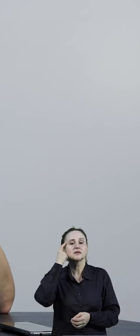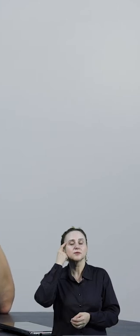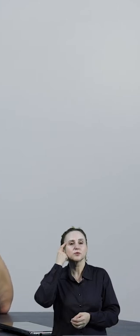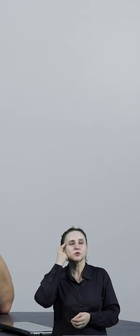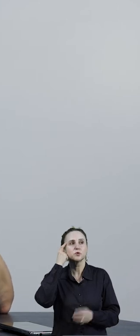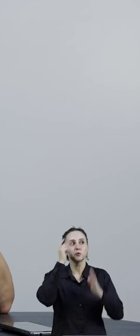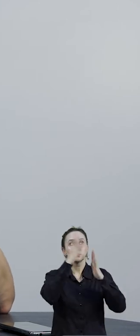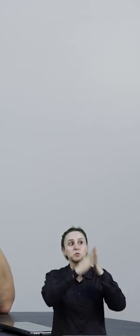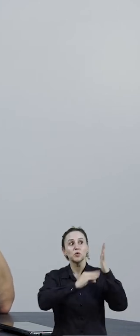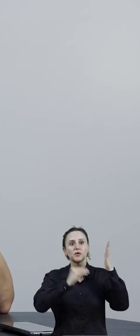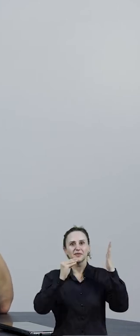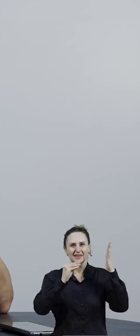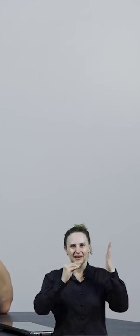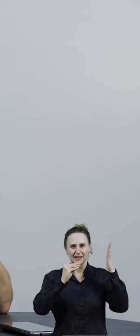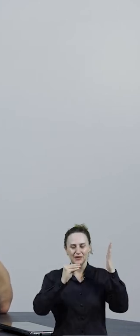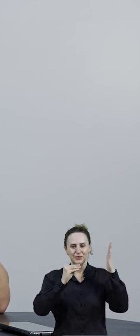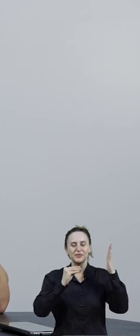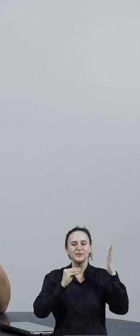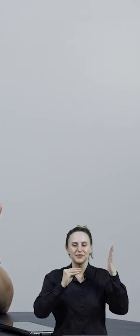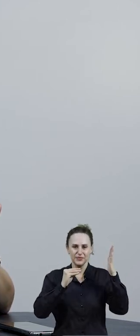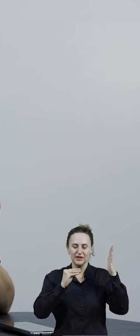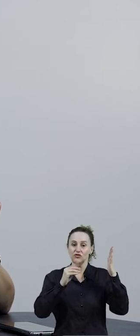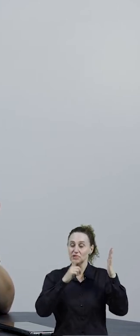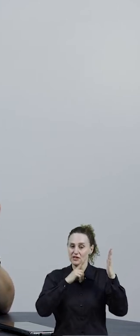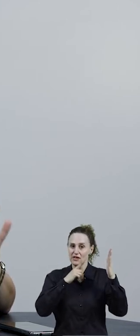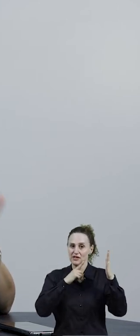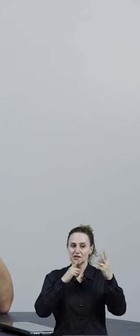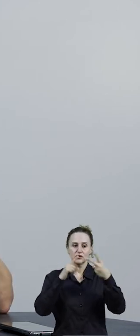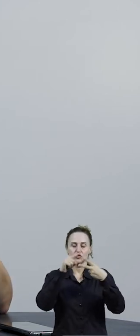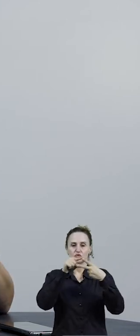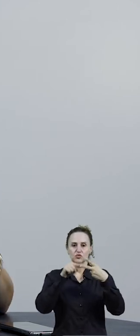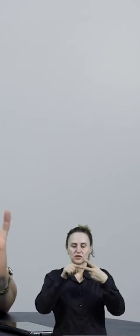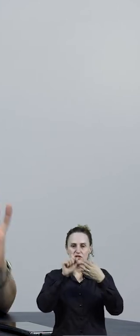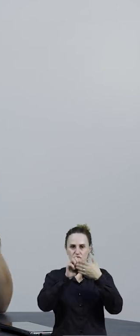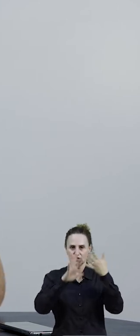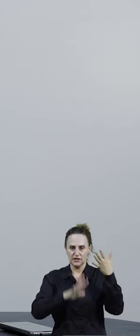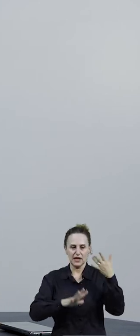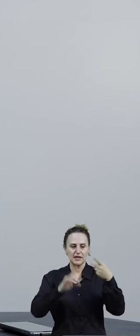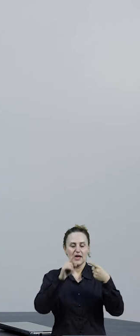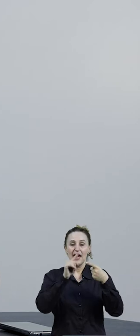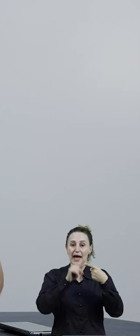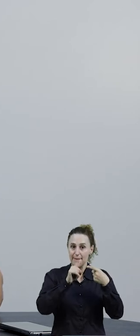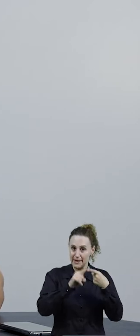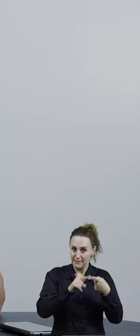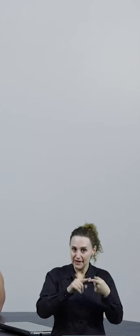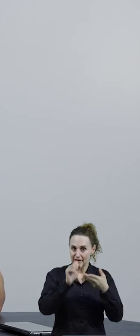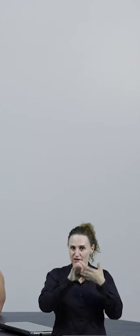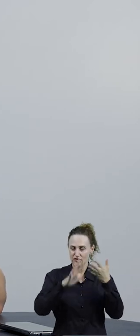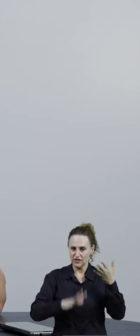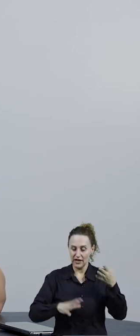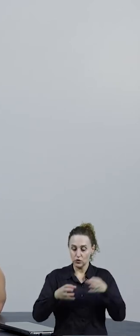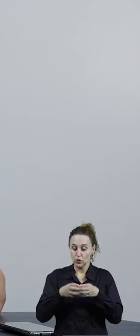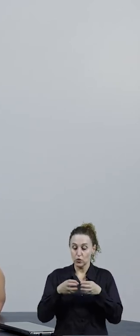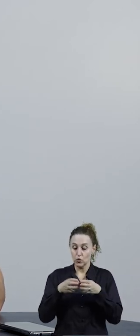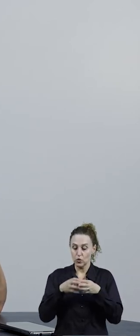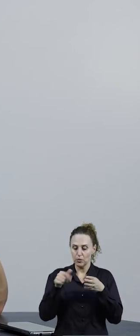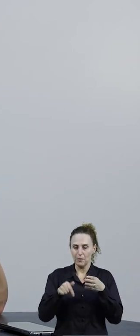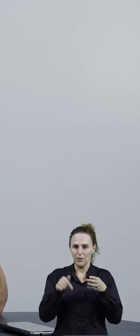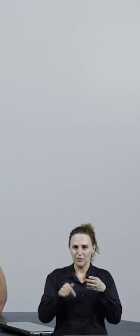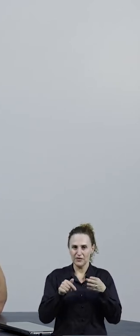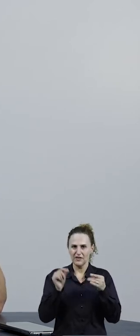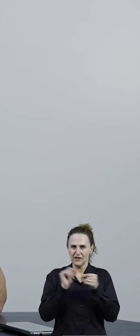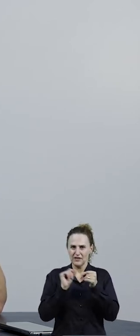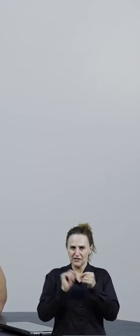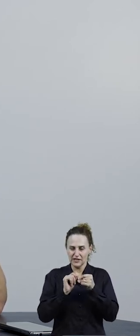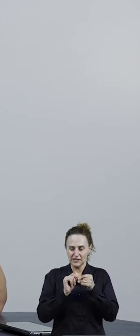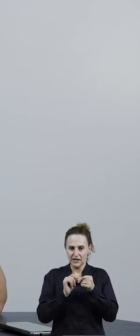modelão de fanfic. Vocês vão ter, tem duas tarefas pra fazer. A primeira delas, no grupo que você estiver inserido, cada um